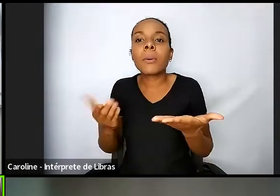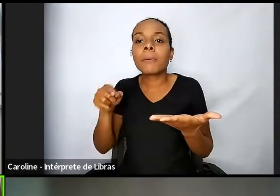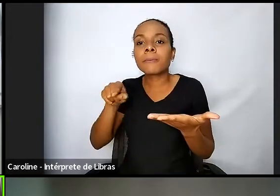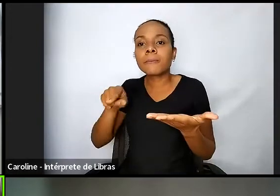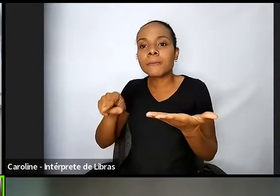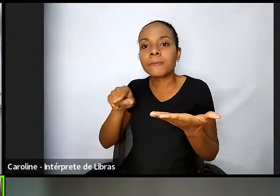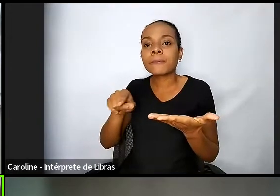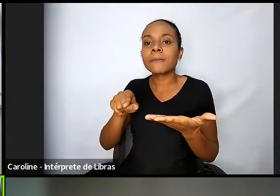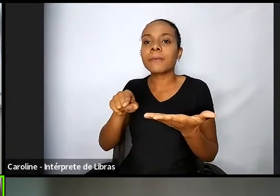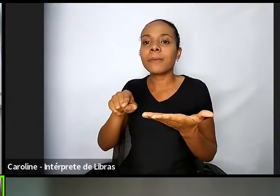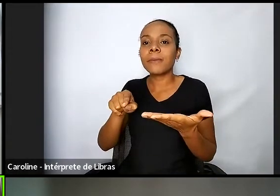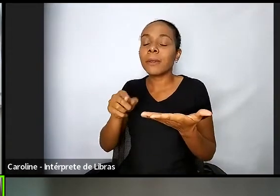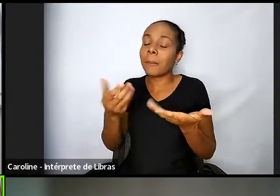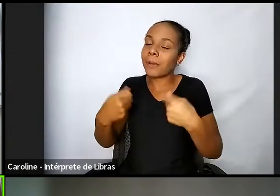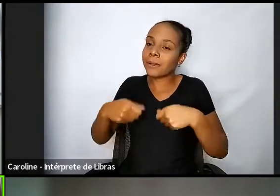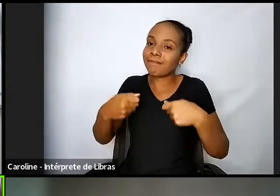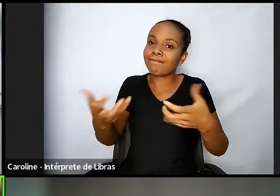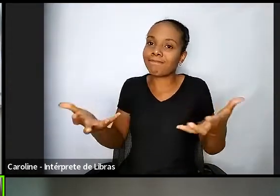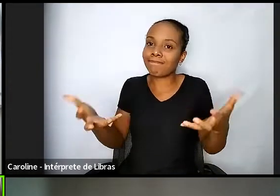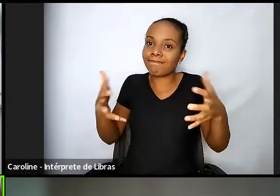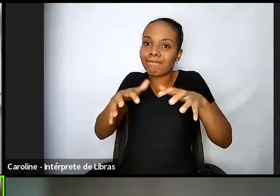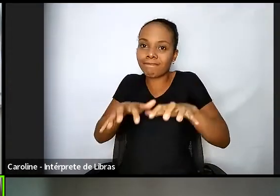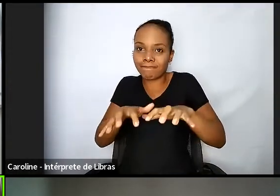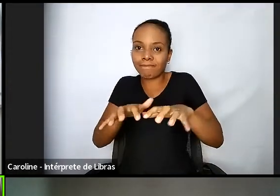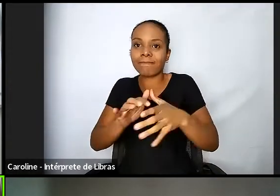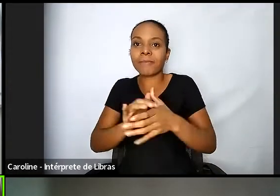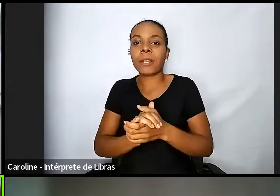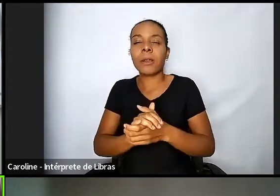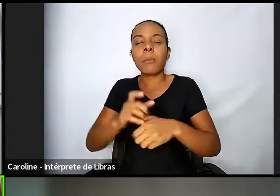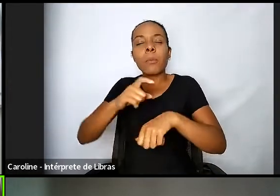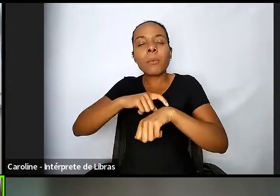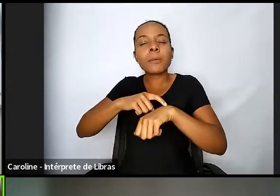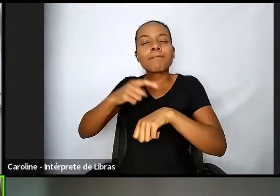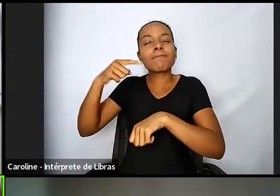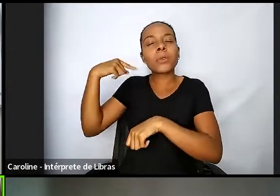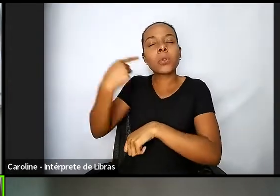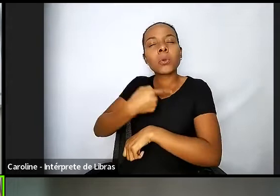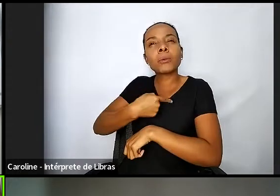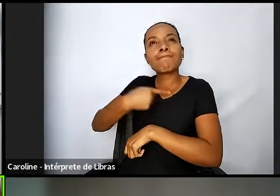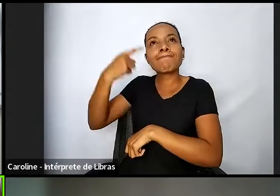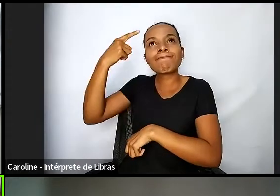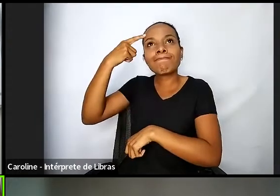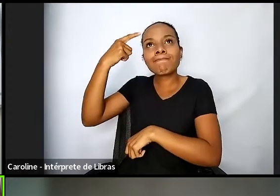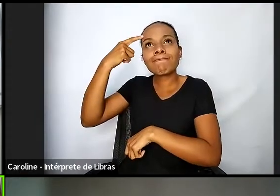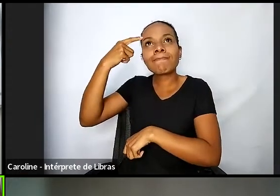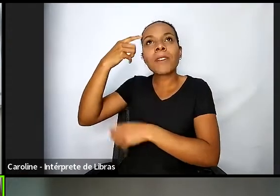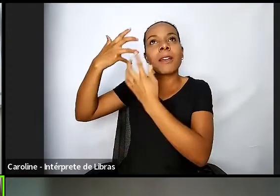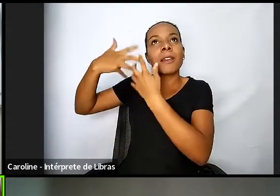inclusão. Durante todo o pensar da resolução, Lívia,